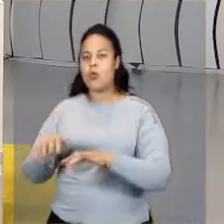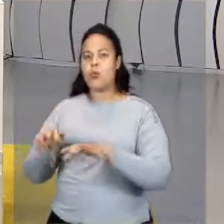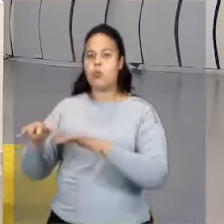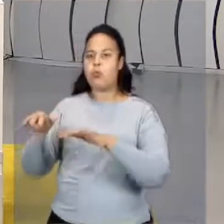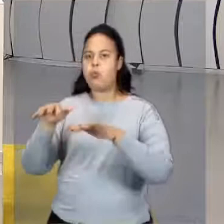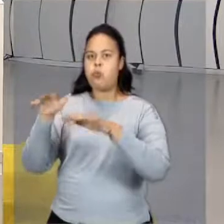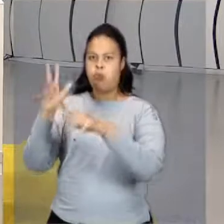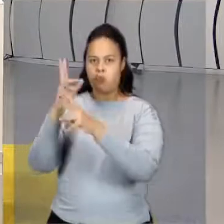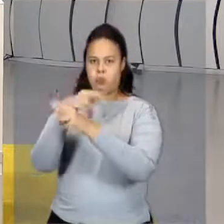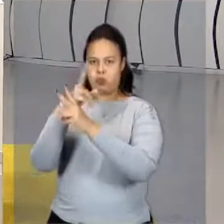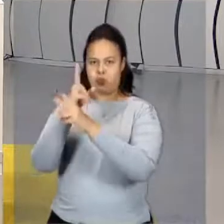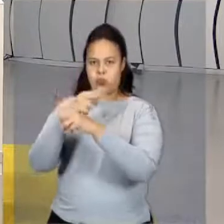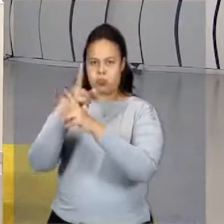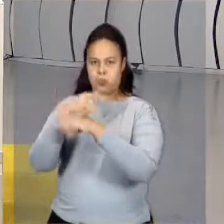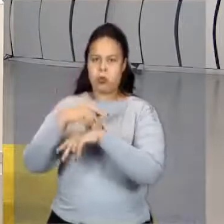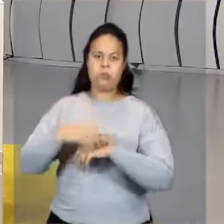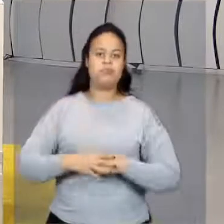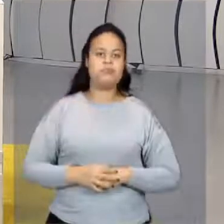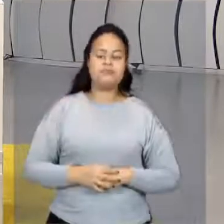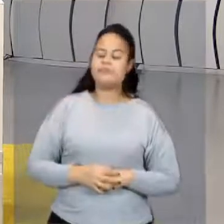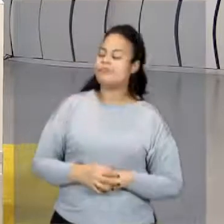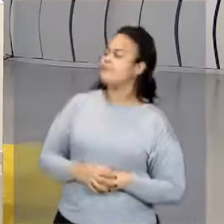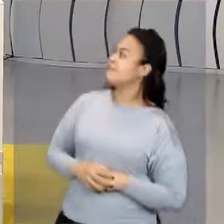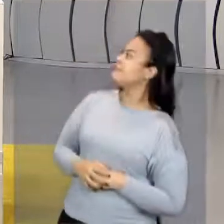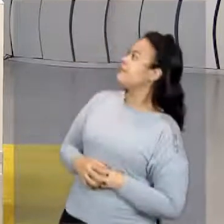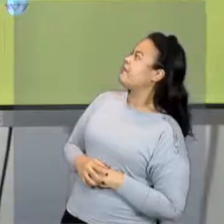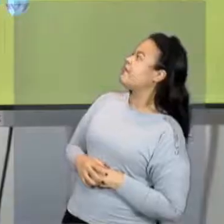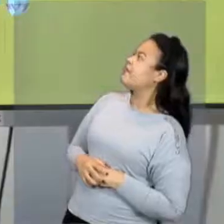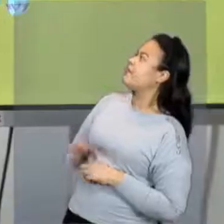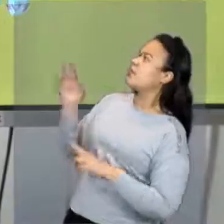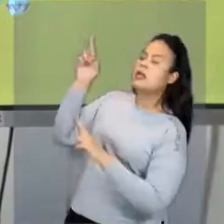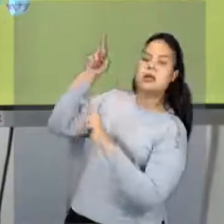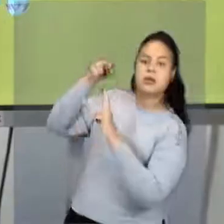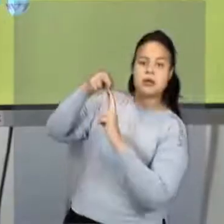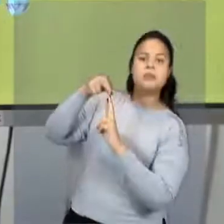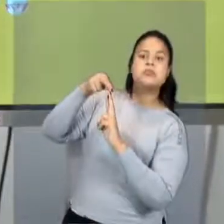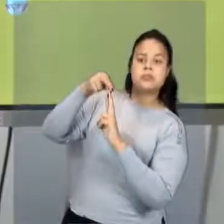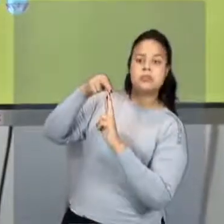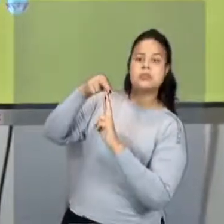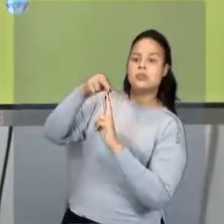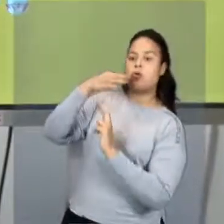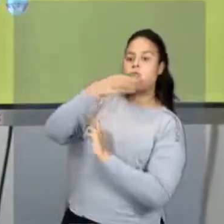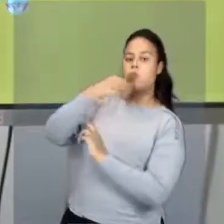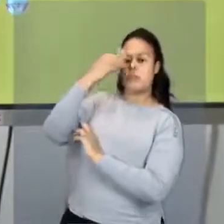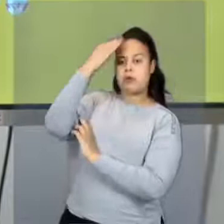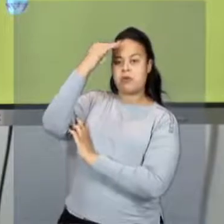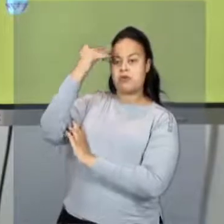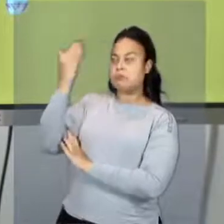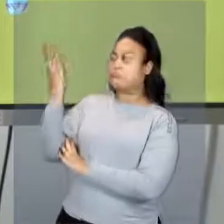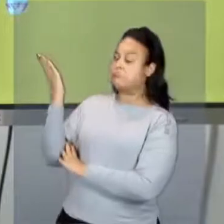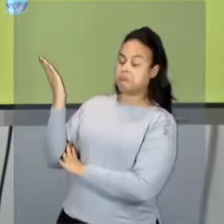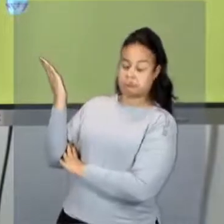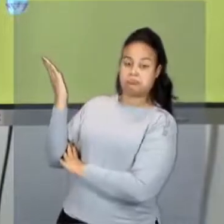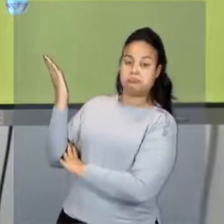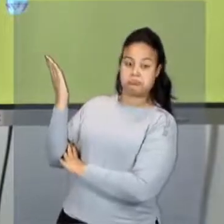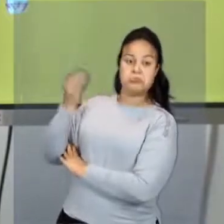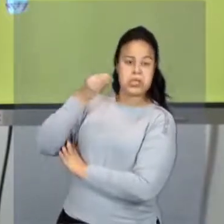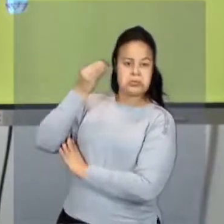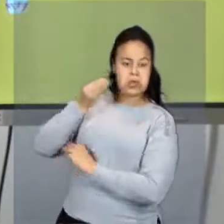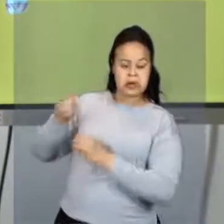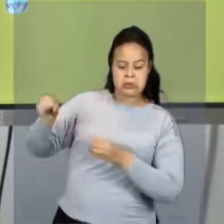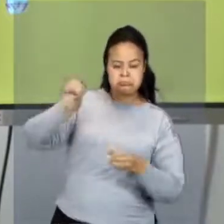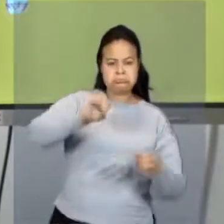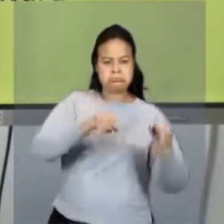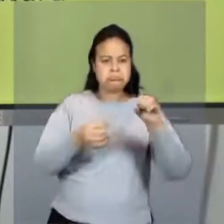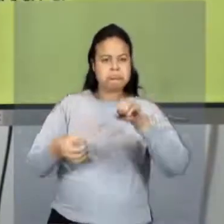Medidas de temperatura. Aqui está uma representação de Anders Celsius, tá? E alguns experimentos que ele fez utilizando os